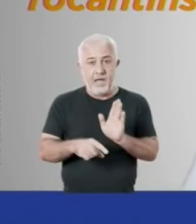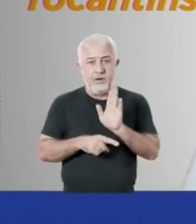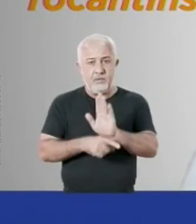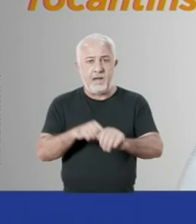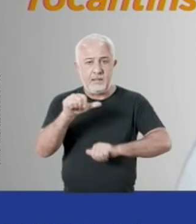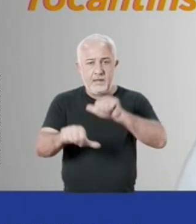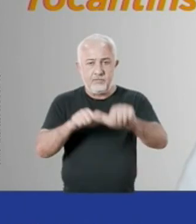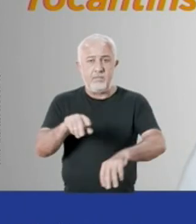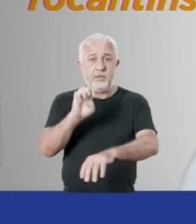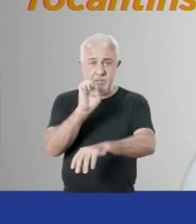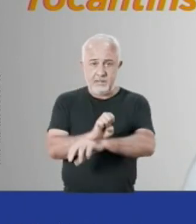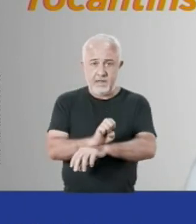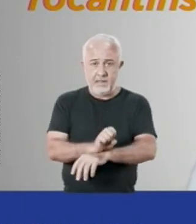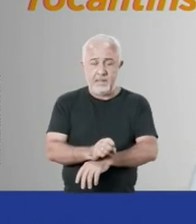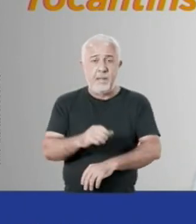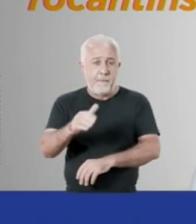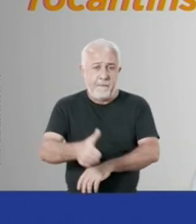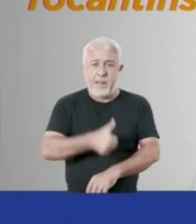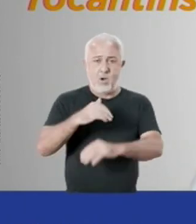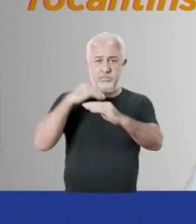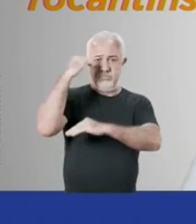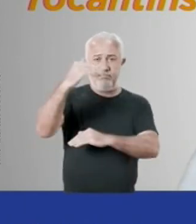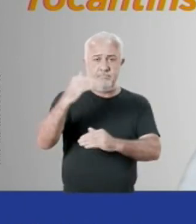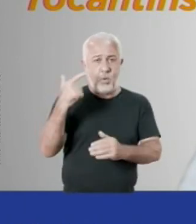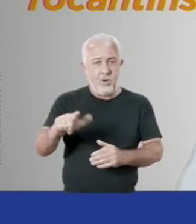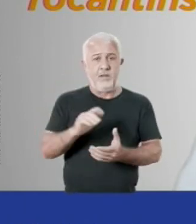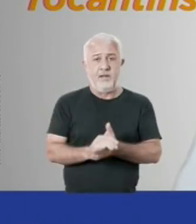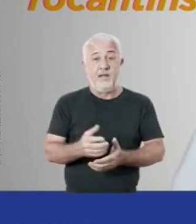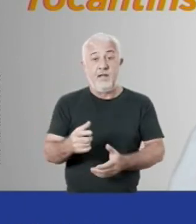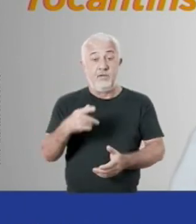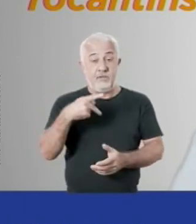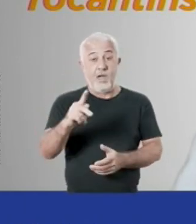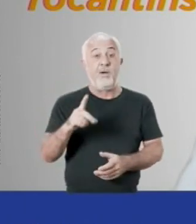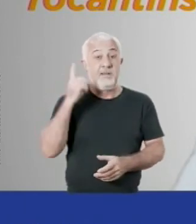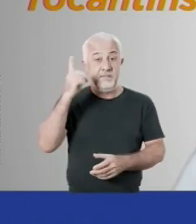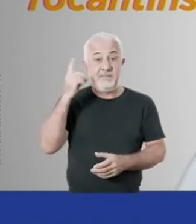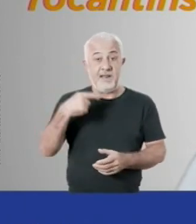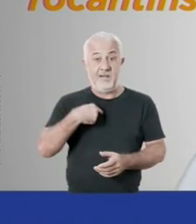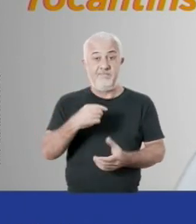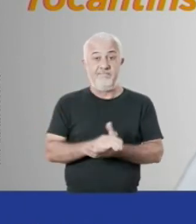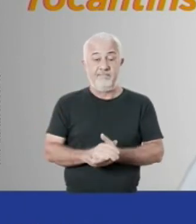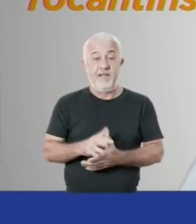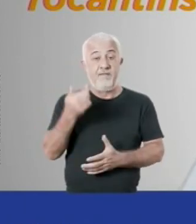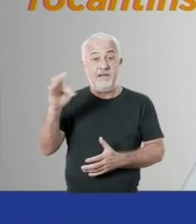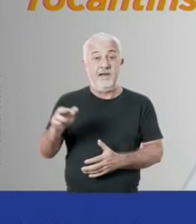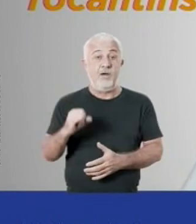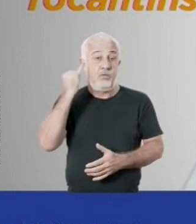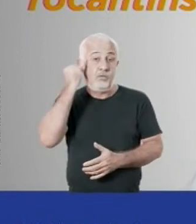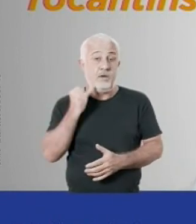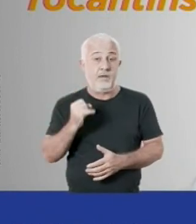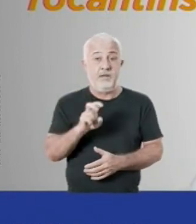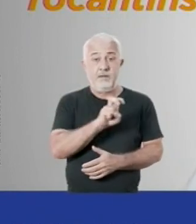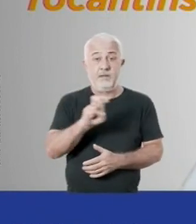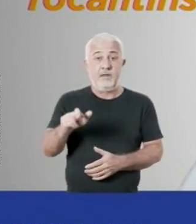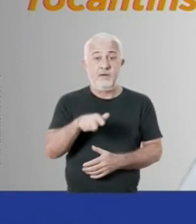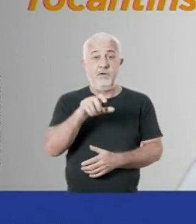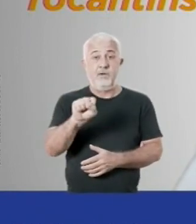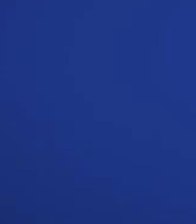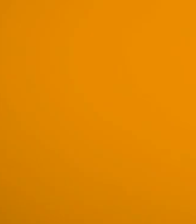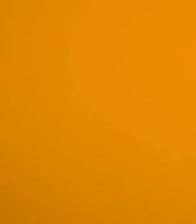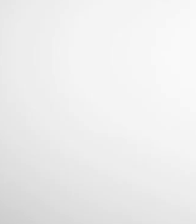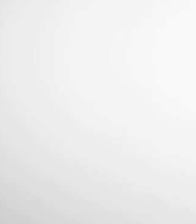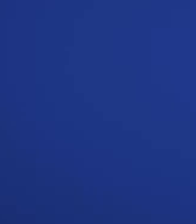reconstruir o nosso estado Para fazer o grande novamente Eu serei o seu deputado Para federal Joaquim Quintaneto 5578